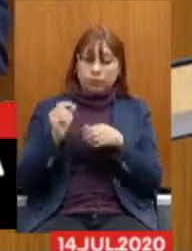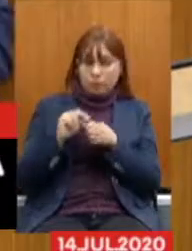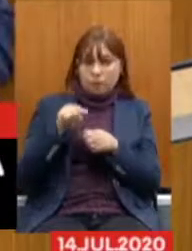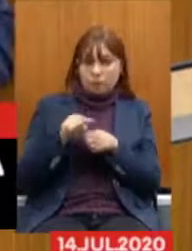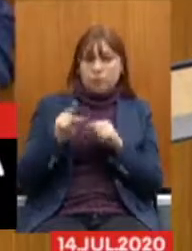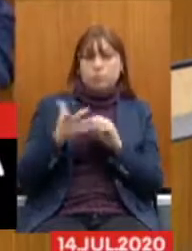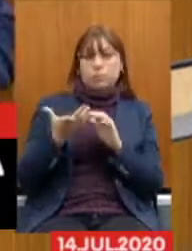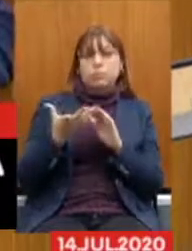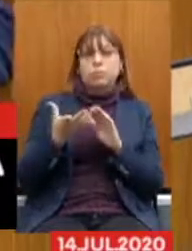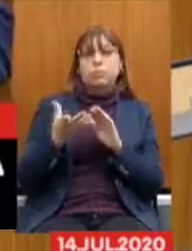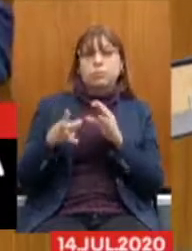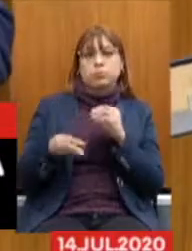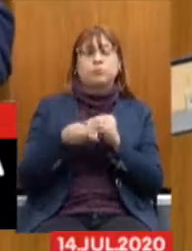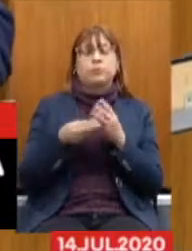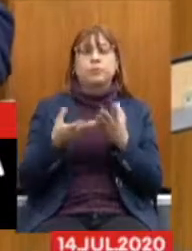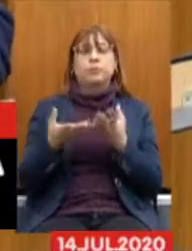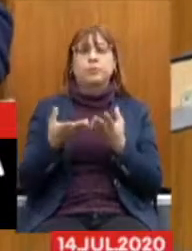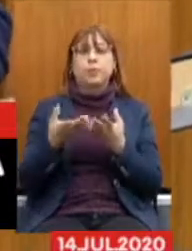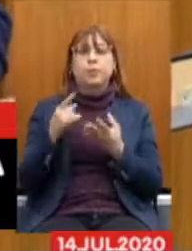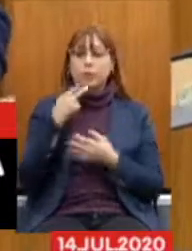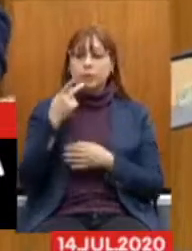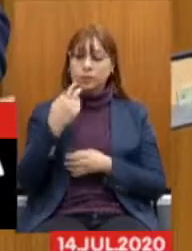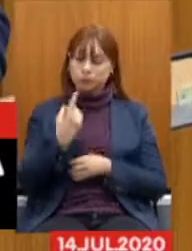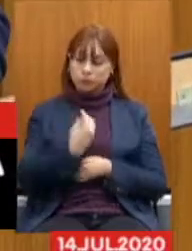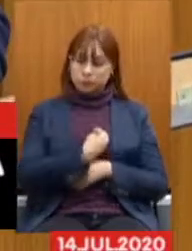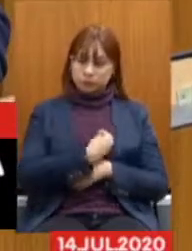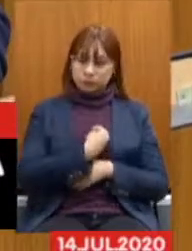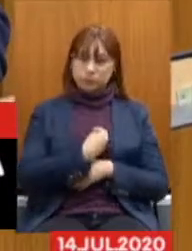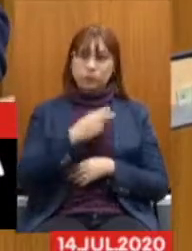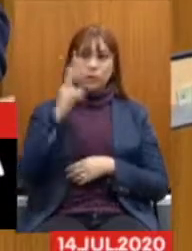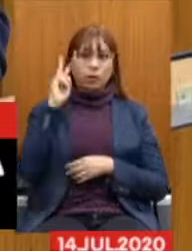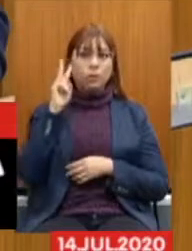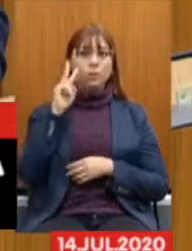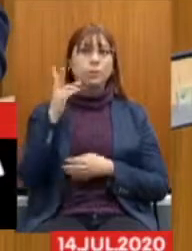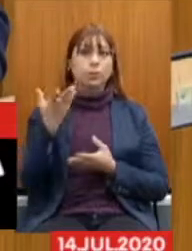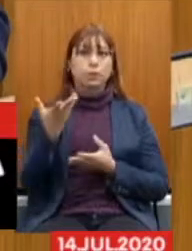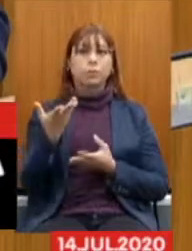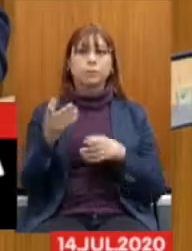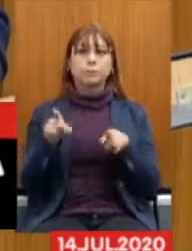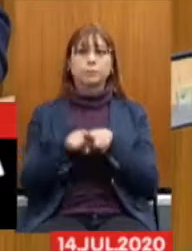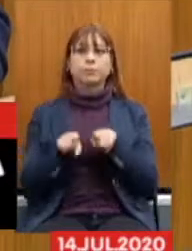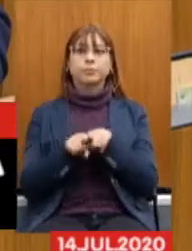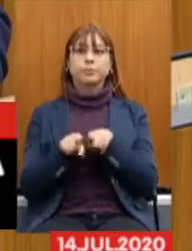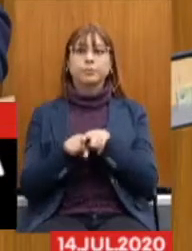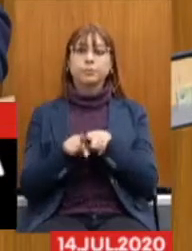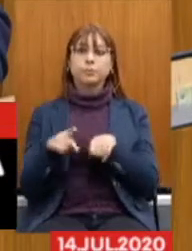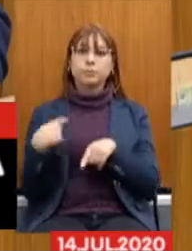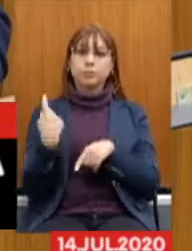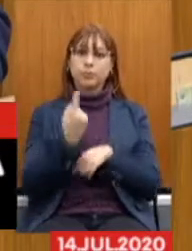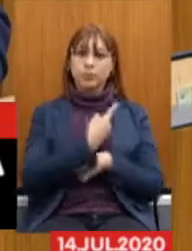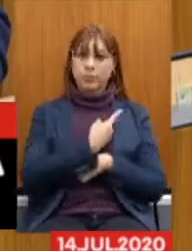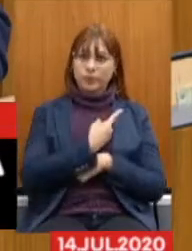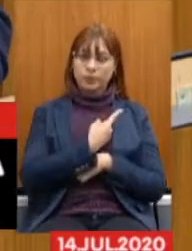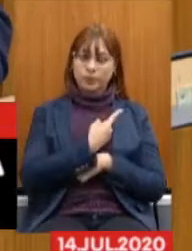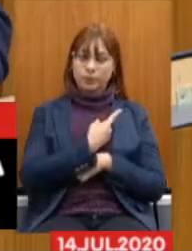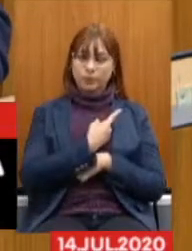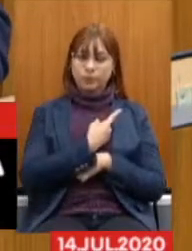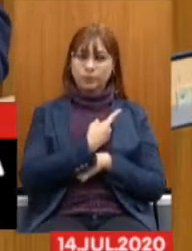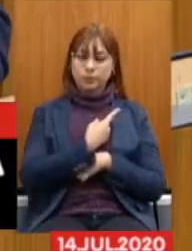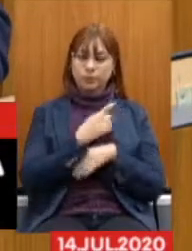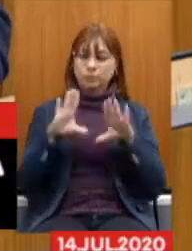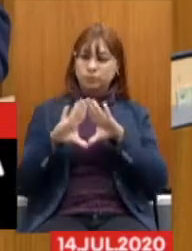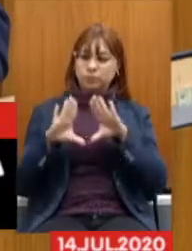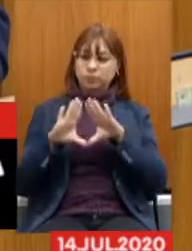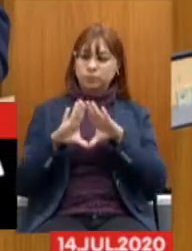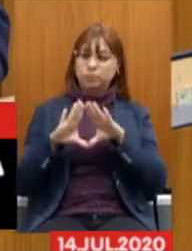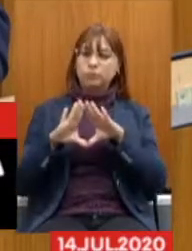que a gente está participando, eu gostaria, Carlos, lembrar que essa casa tem sido parceira da população